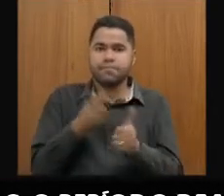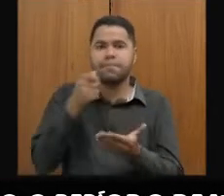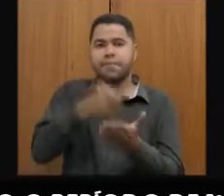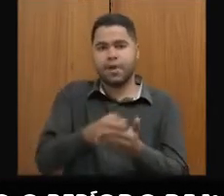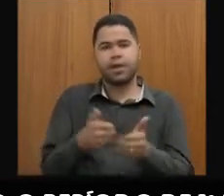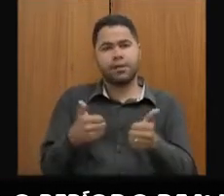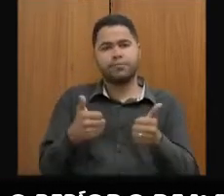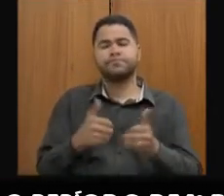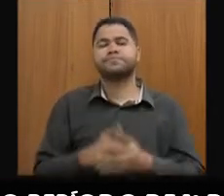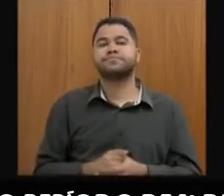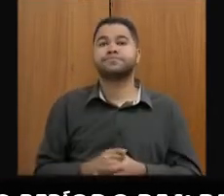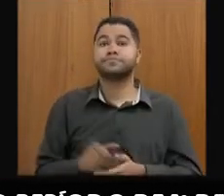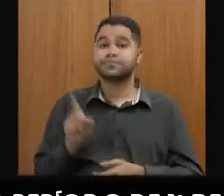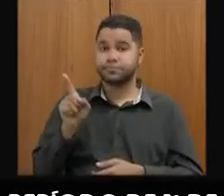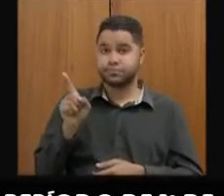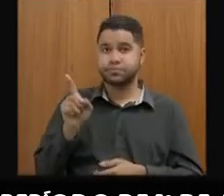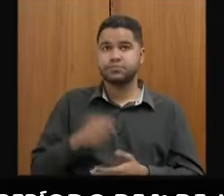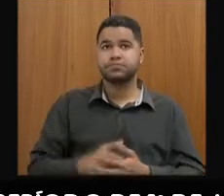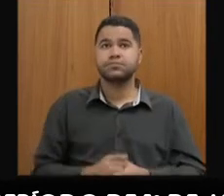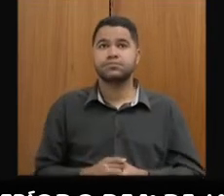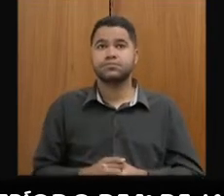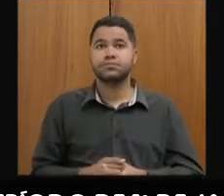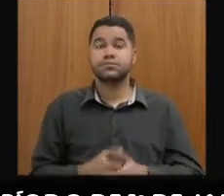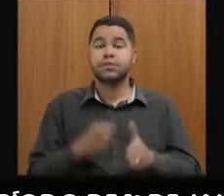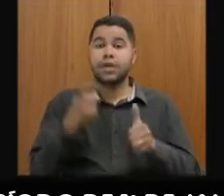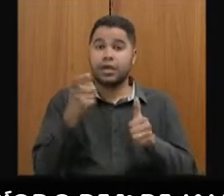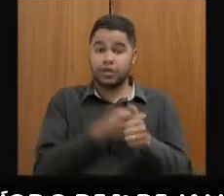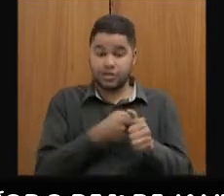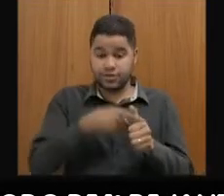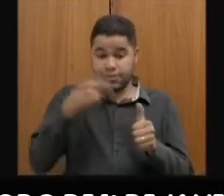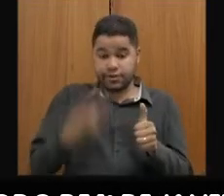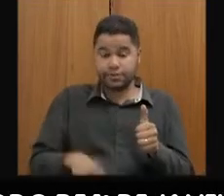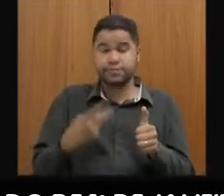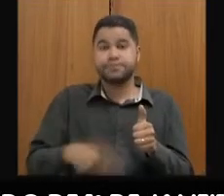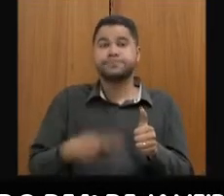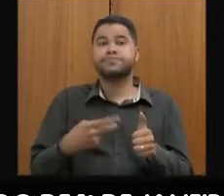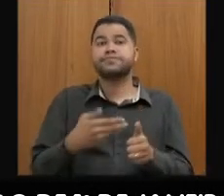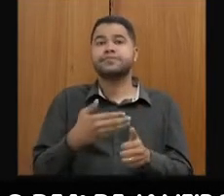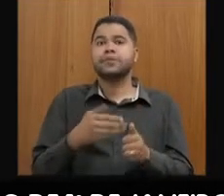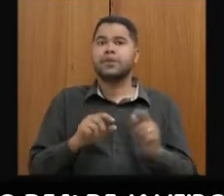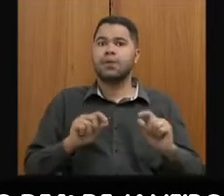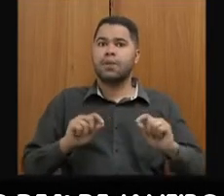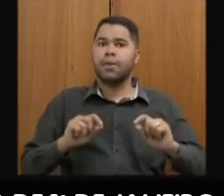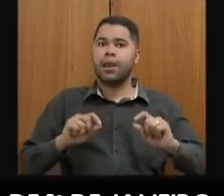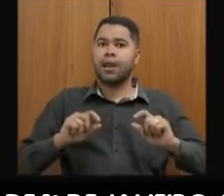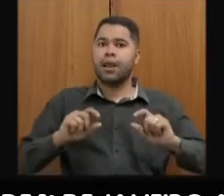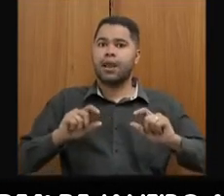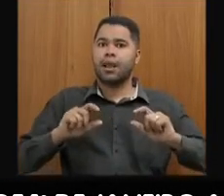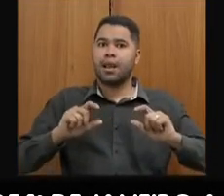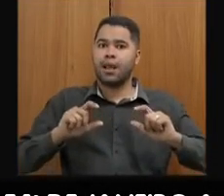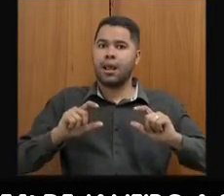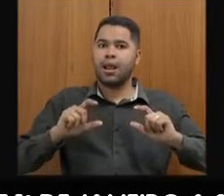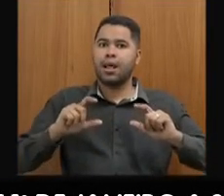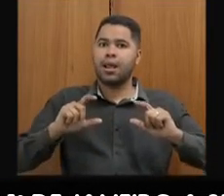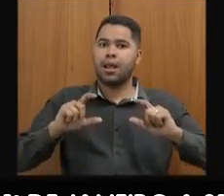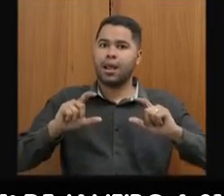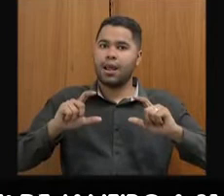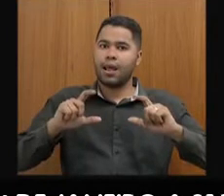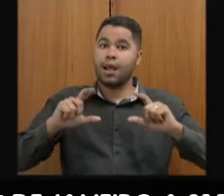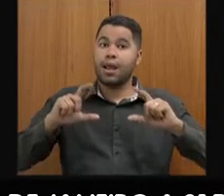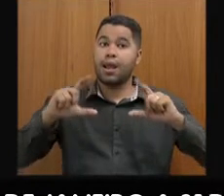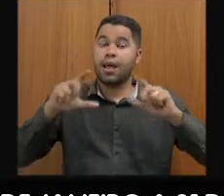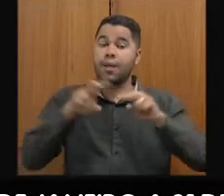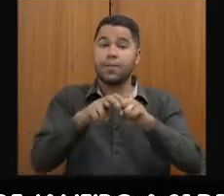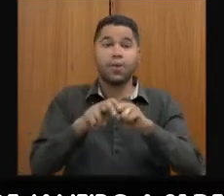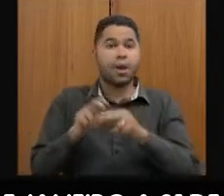favor. A dívida, a dívida do Estado, ela vem aumentando sistematicamente, isso se deve ao